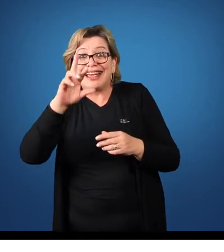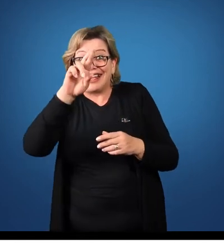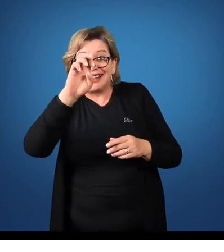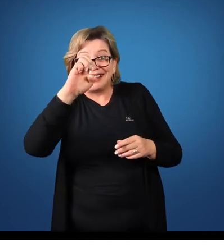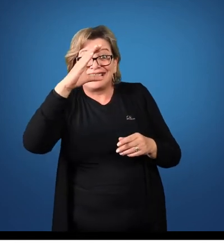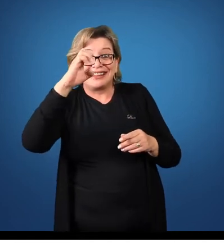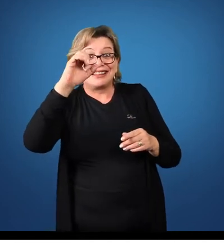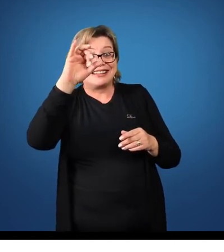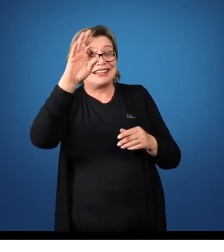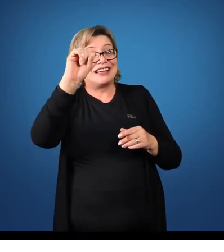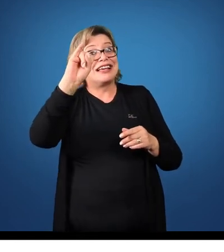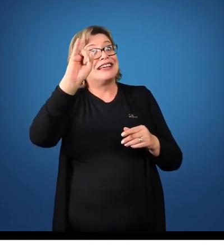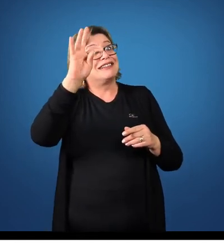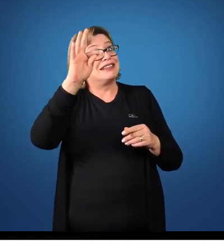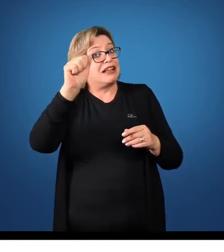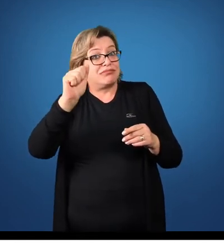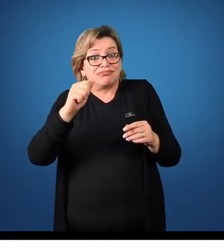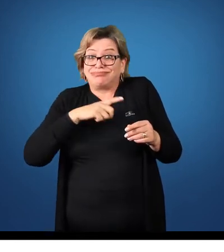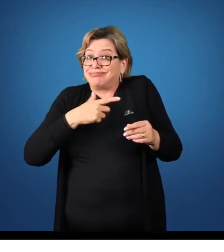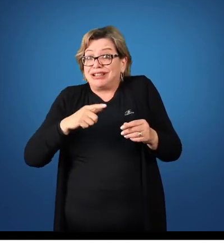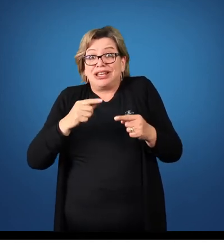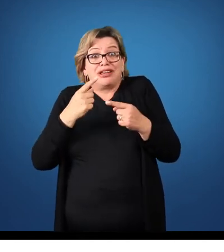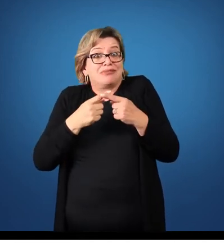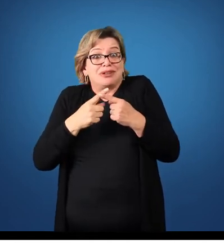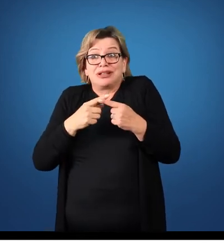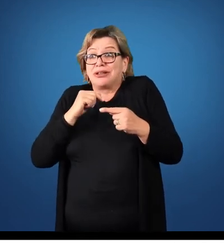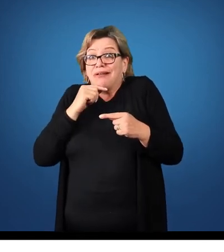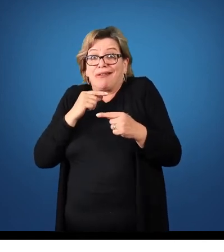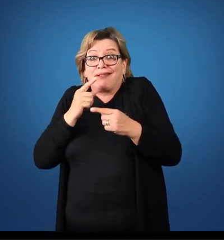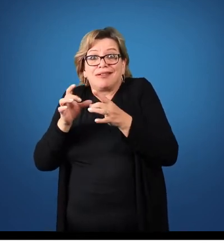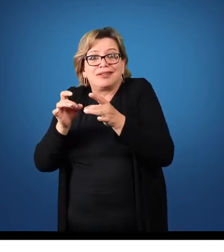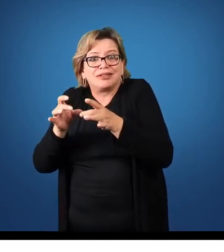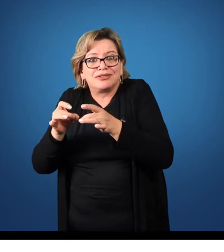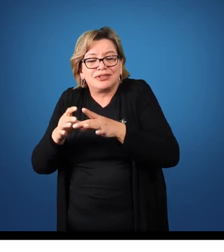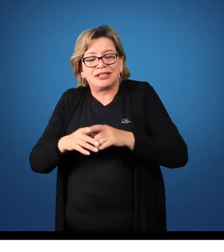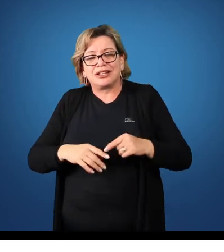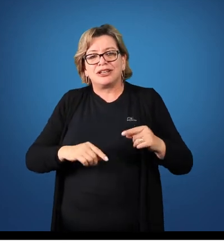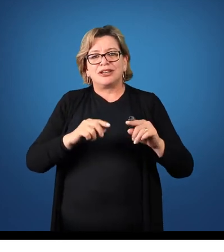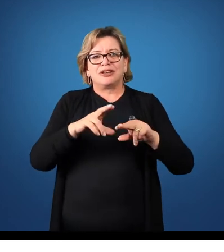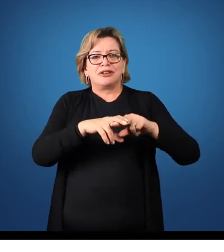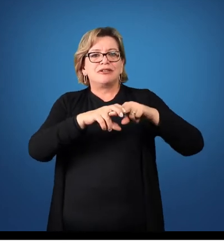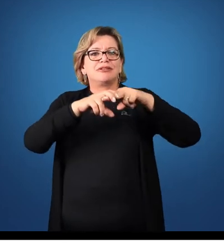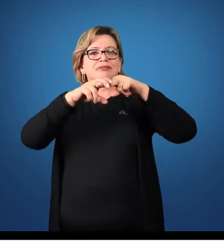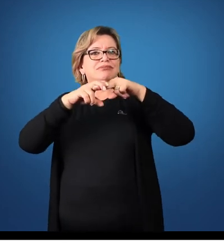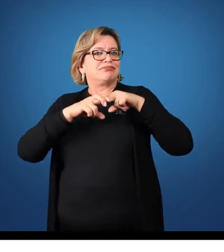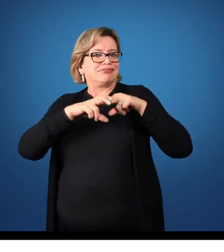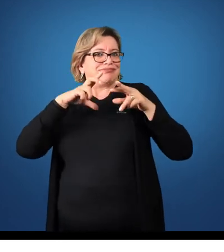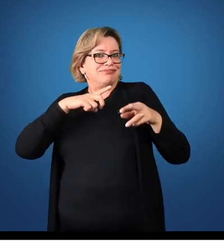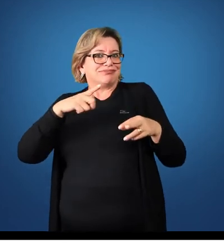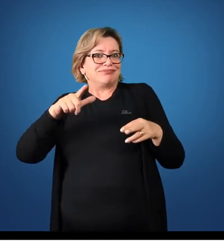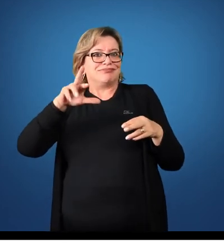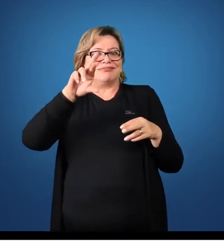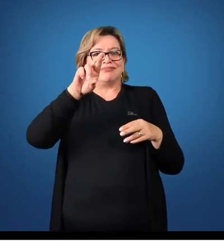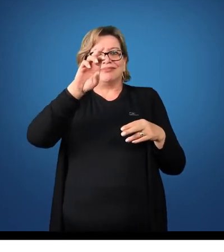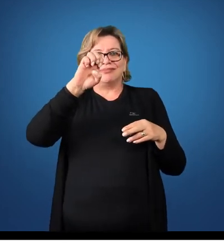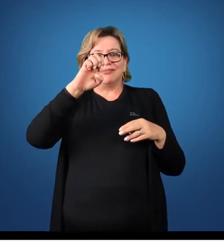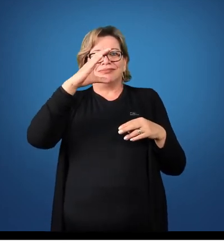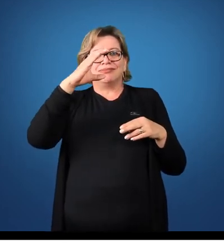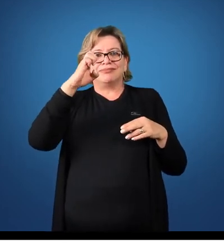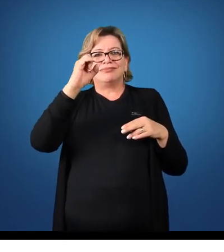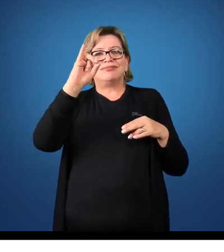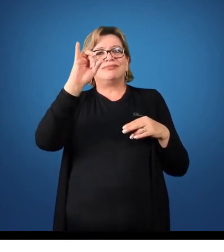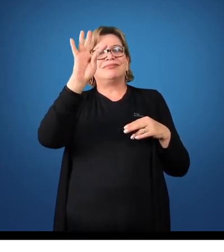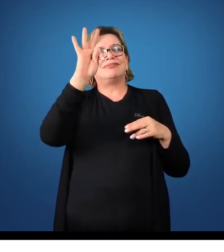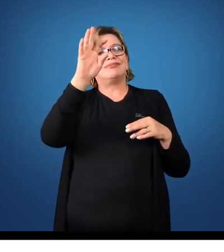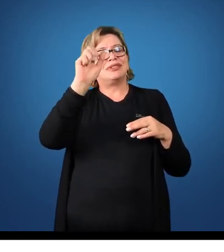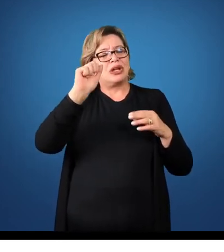Não. Por que? Não efetivou nenhuma venda, logo ela não teve nenhuma receita daquilo. Todo produto